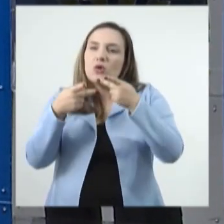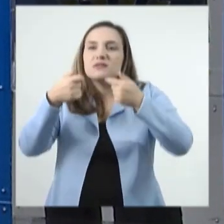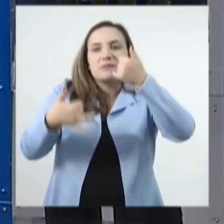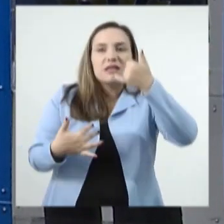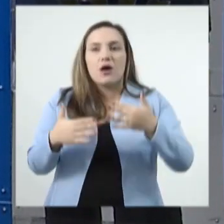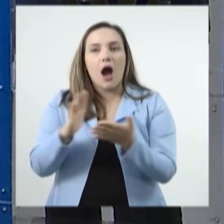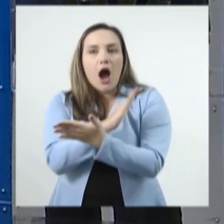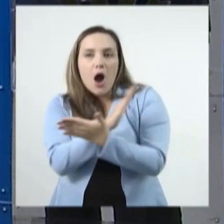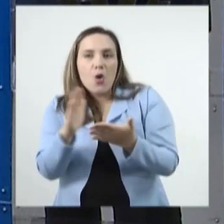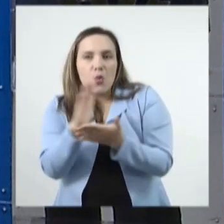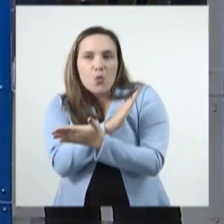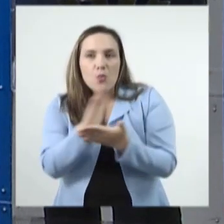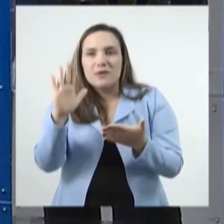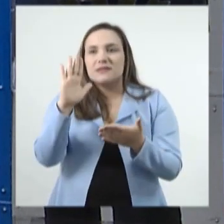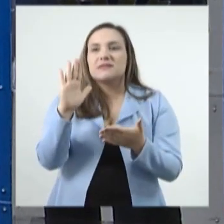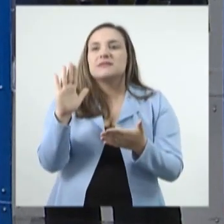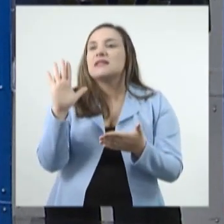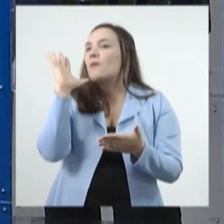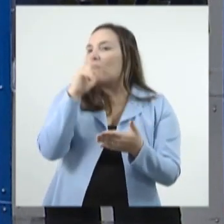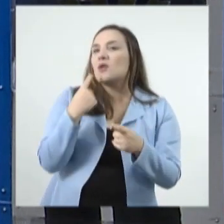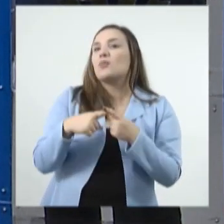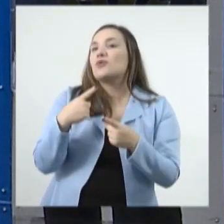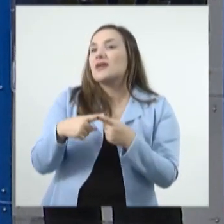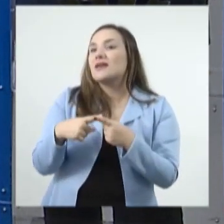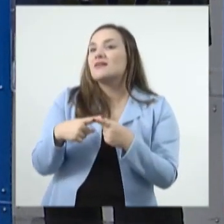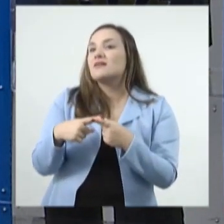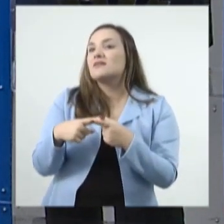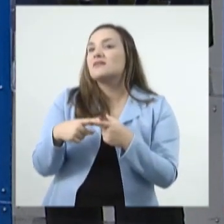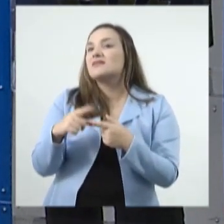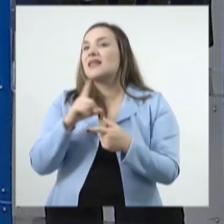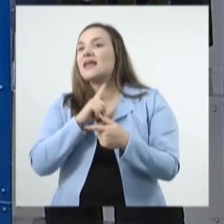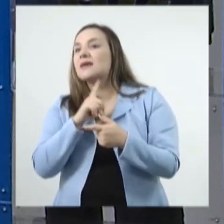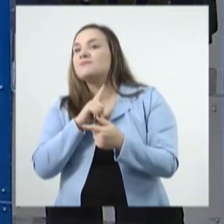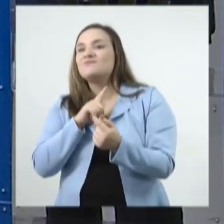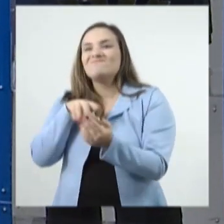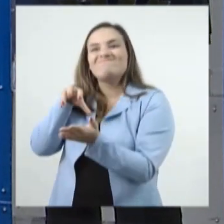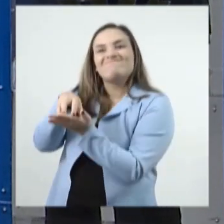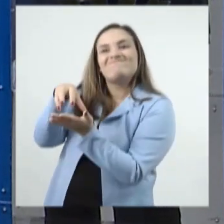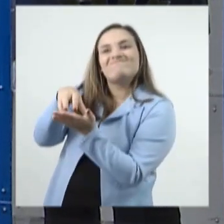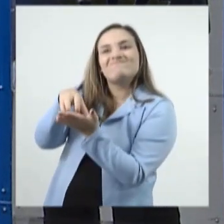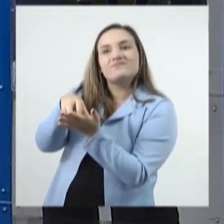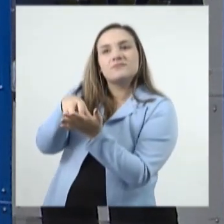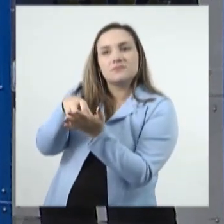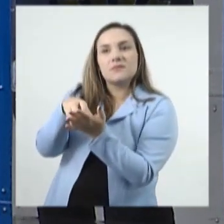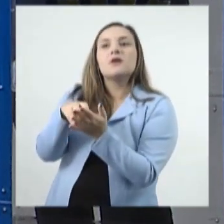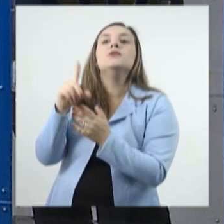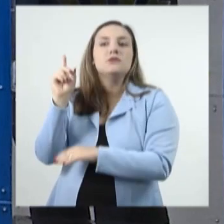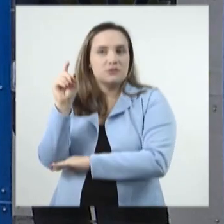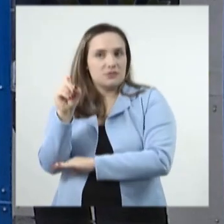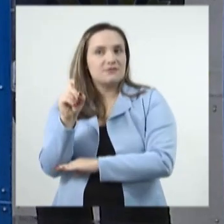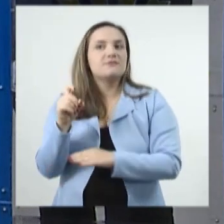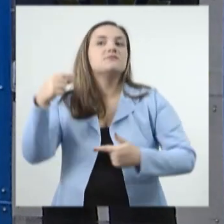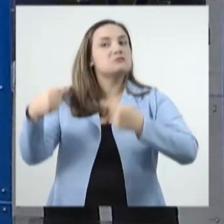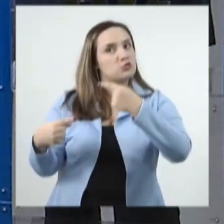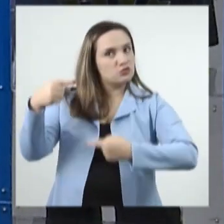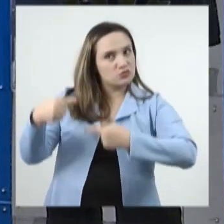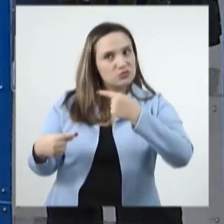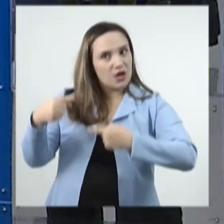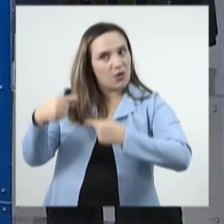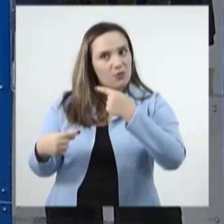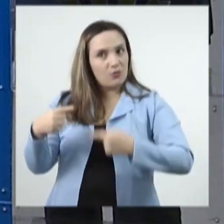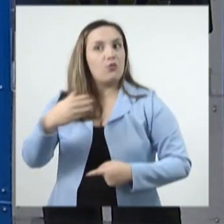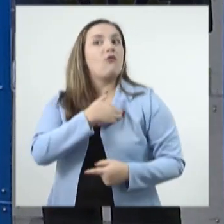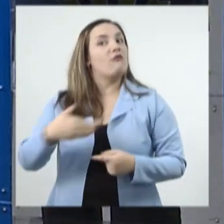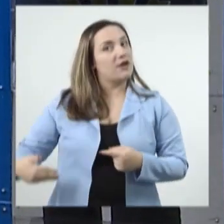para o problema do fornecimento de água em aldeias, lá na região de Dourados, e agradeceu muito o diálogo com o poder legislativo sul